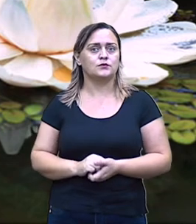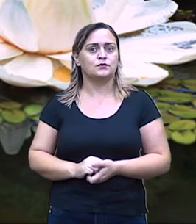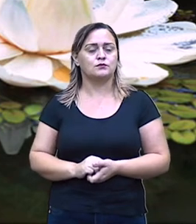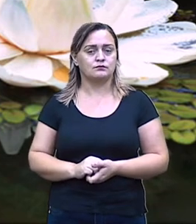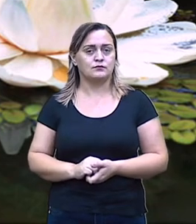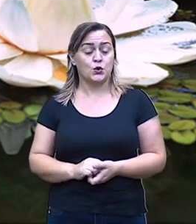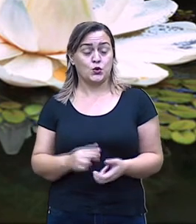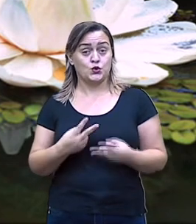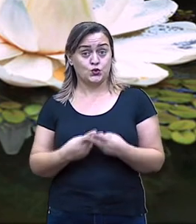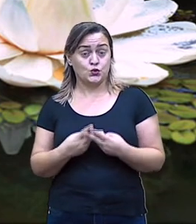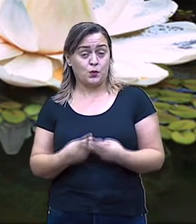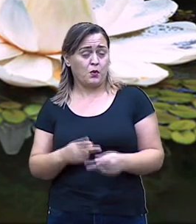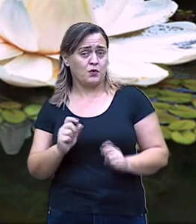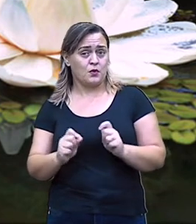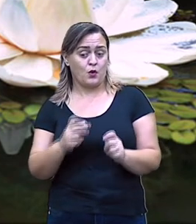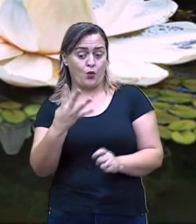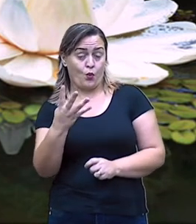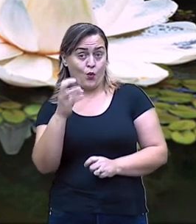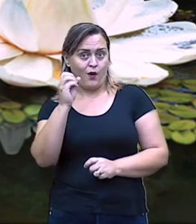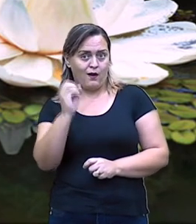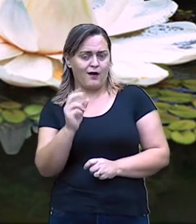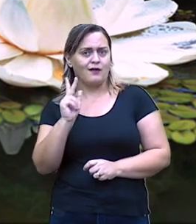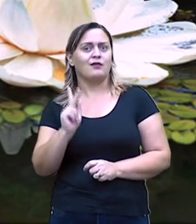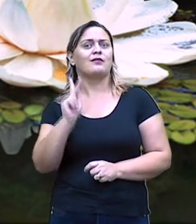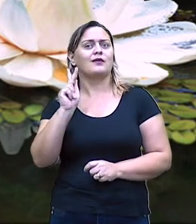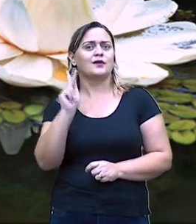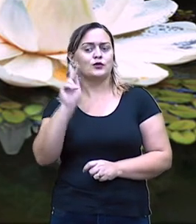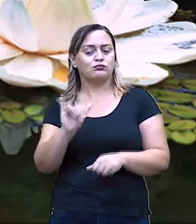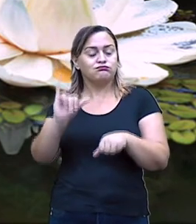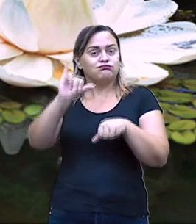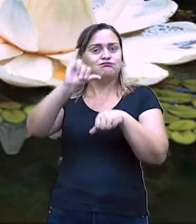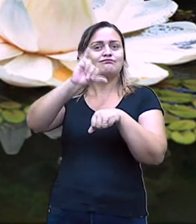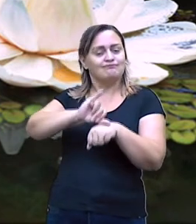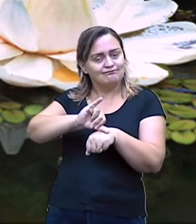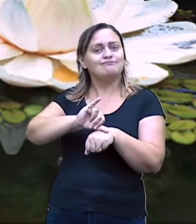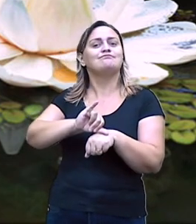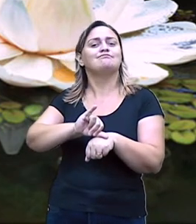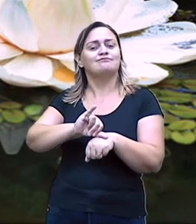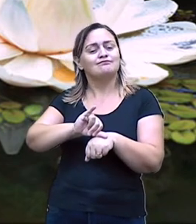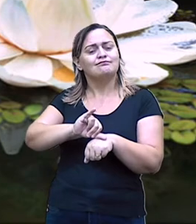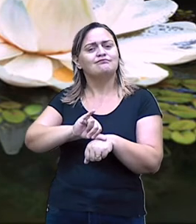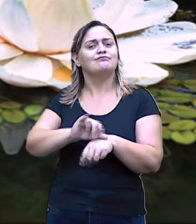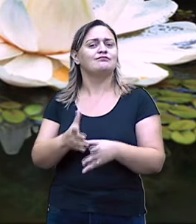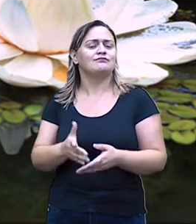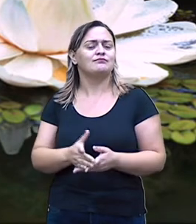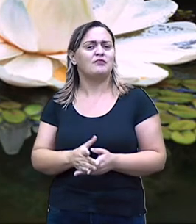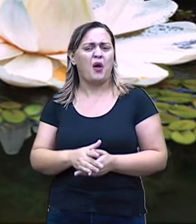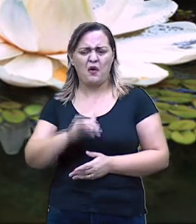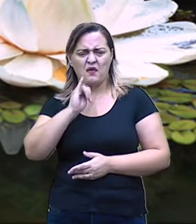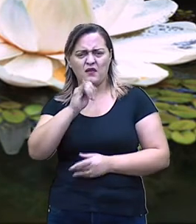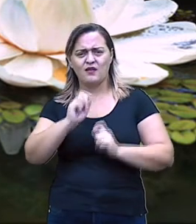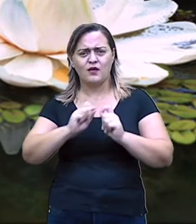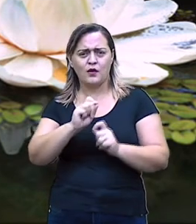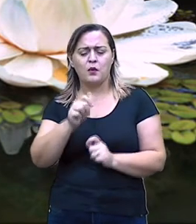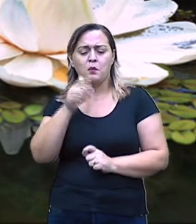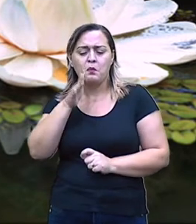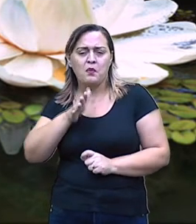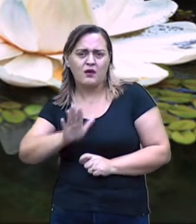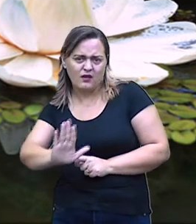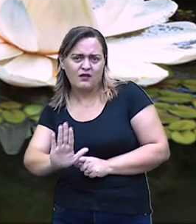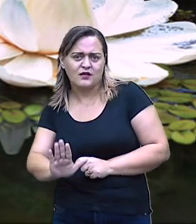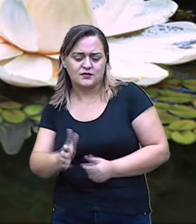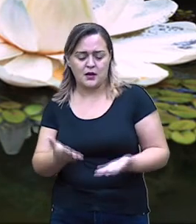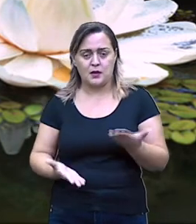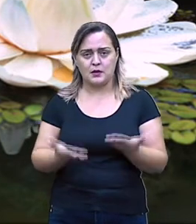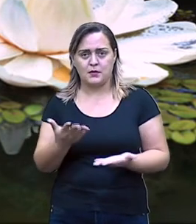Claro, se bem equilibrados em sua superfície. Dizem que uma criança com esse peso pode até